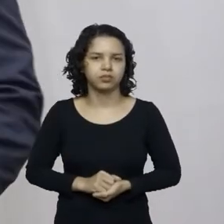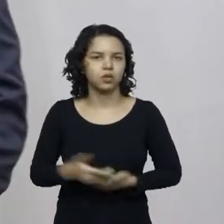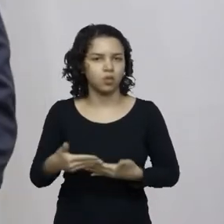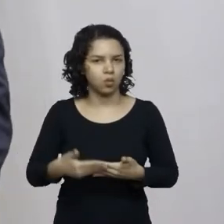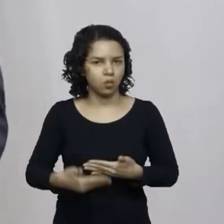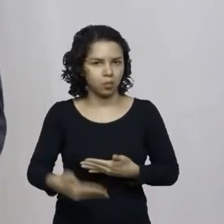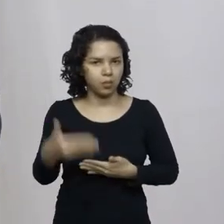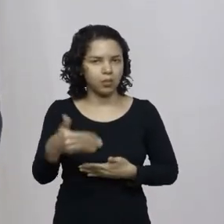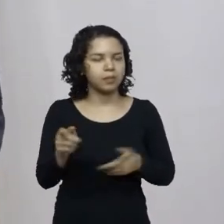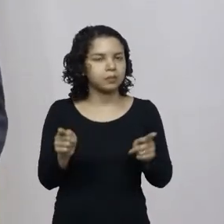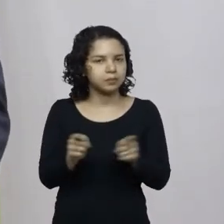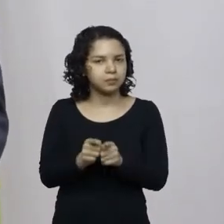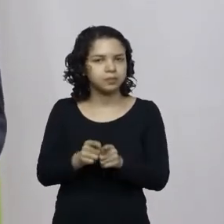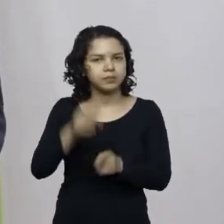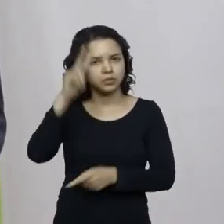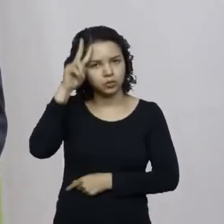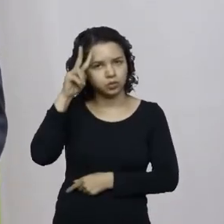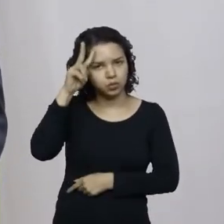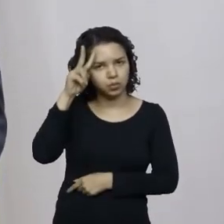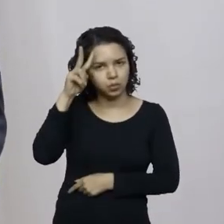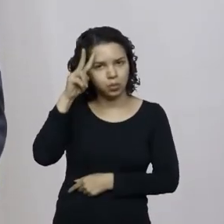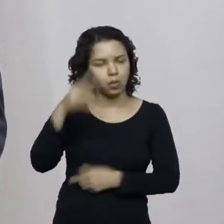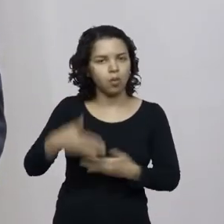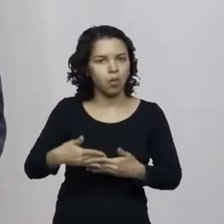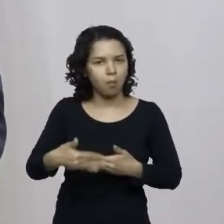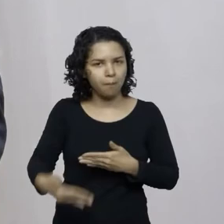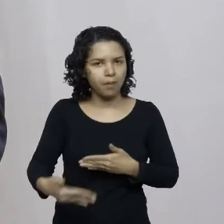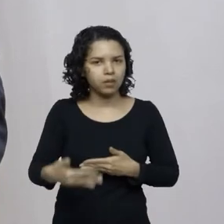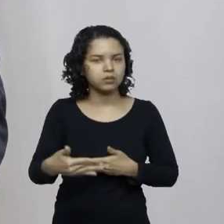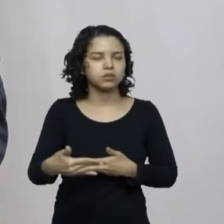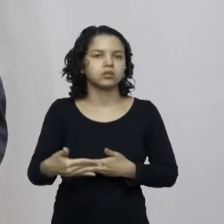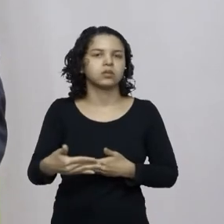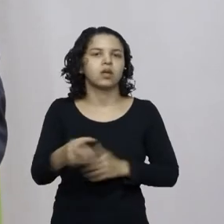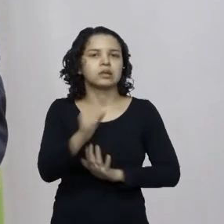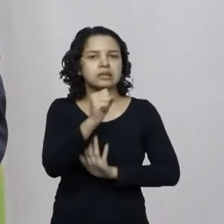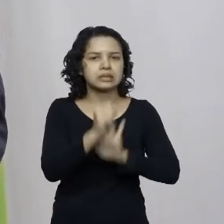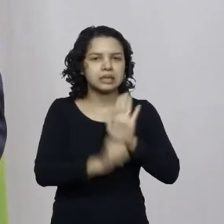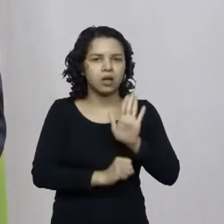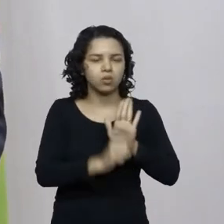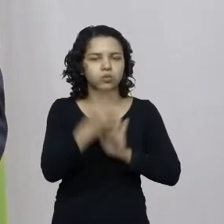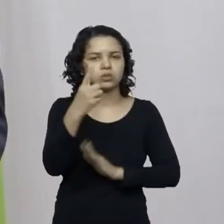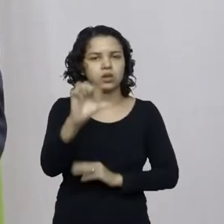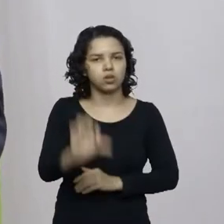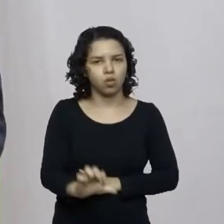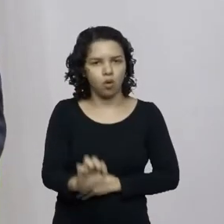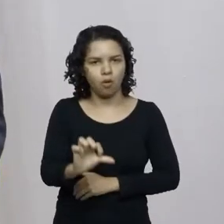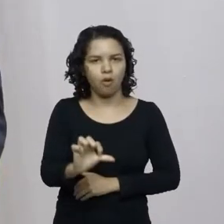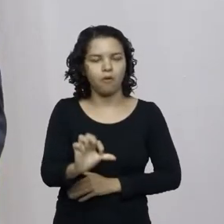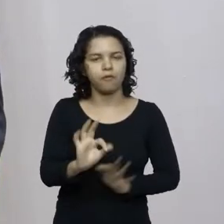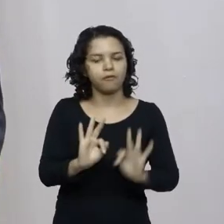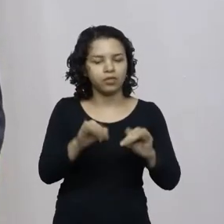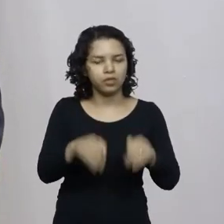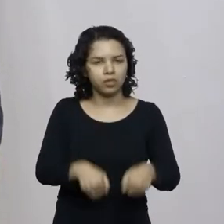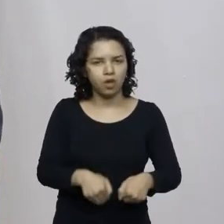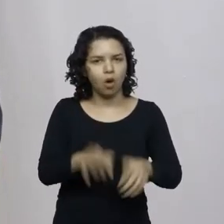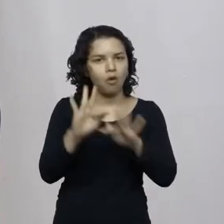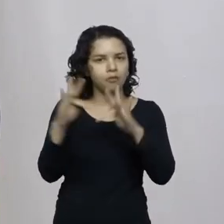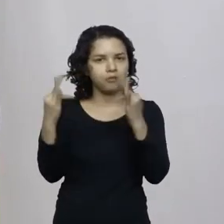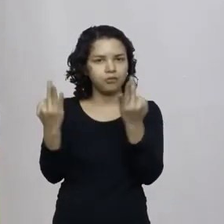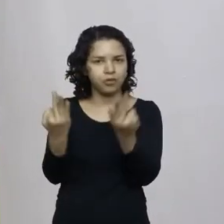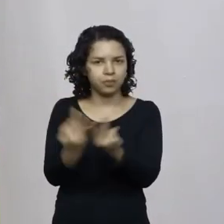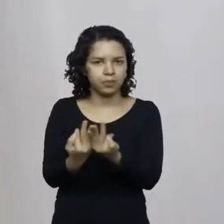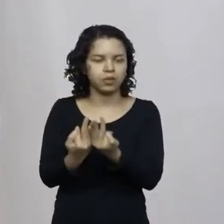uma pequena história que inicia-se lá no final do século XIX quando famílias que vieram da antiga